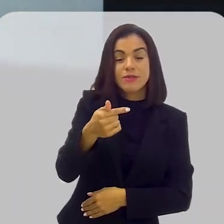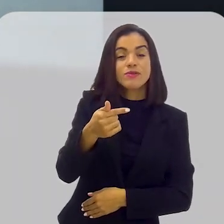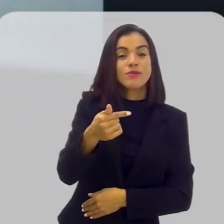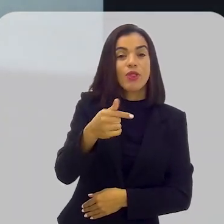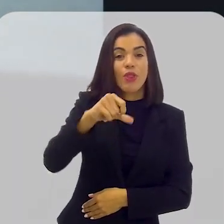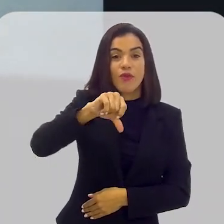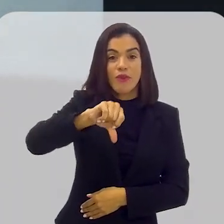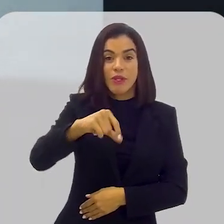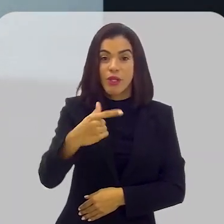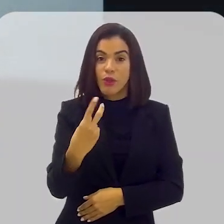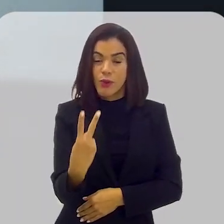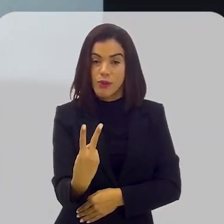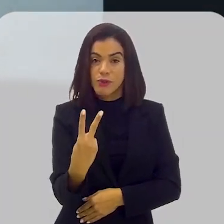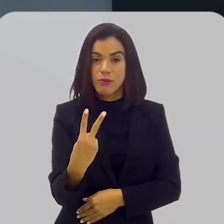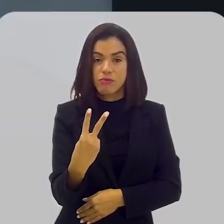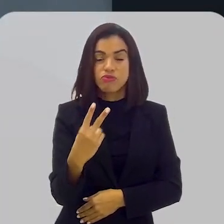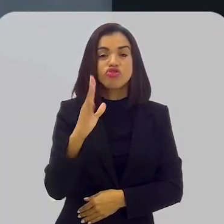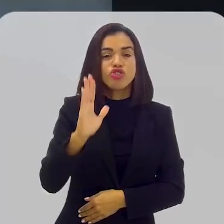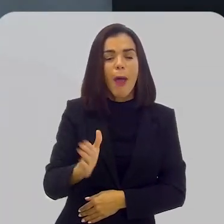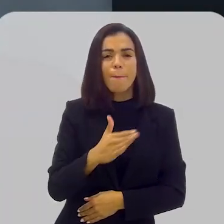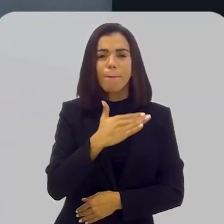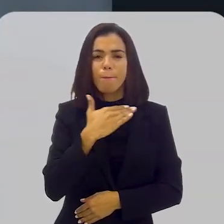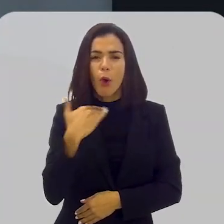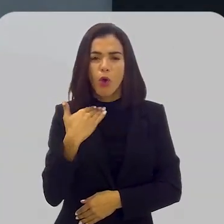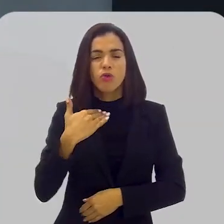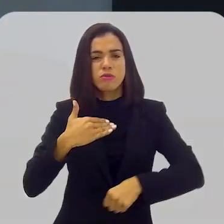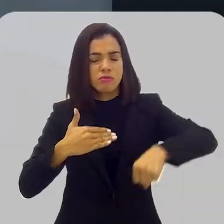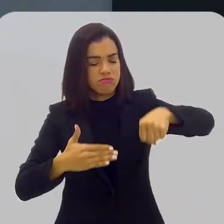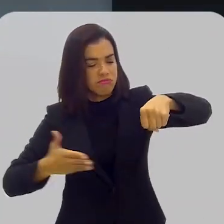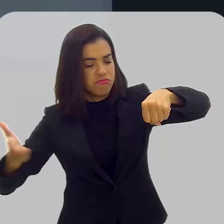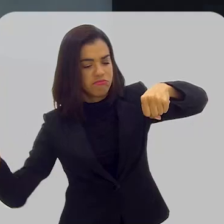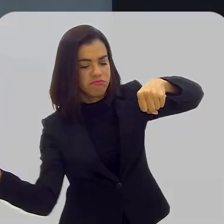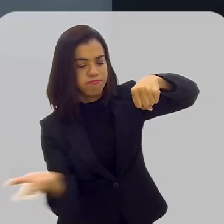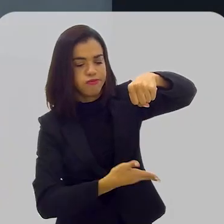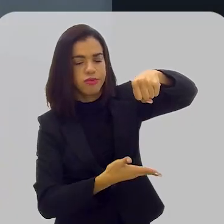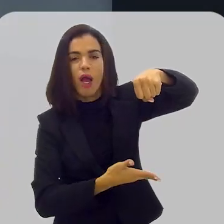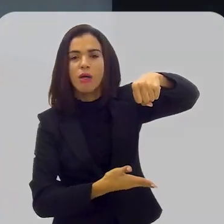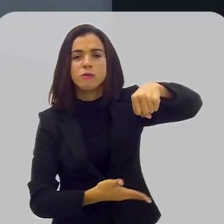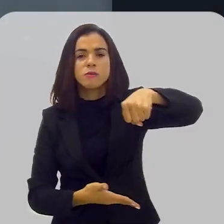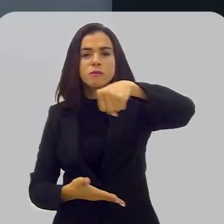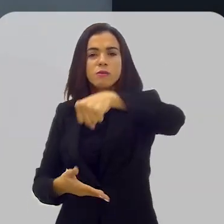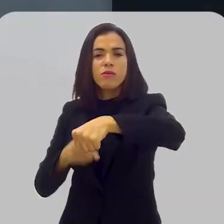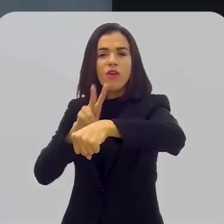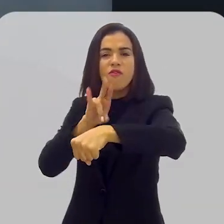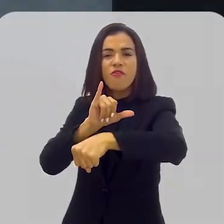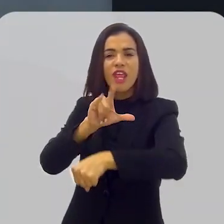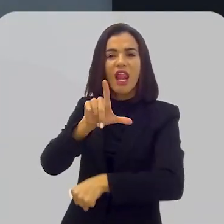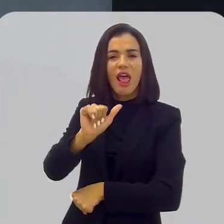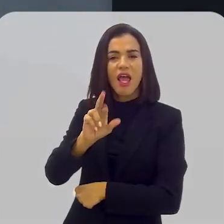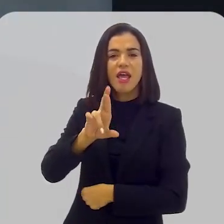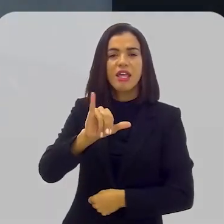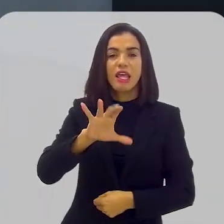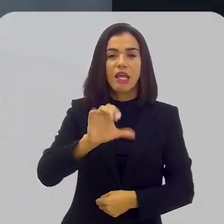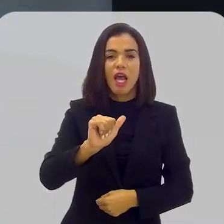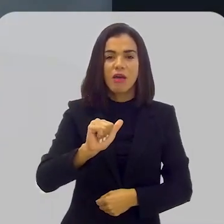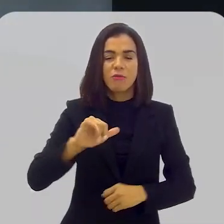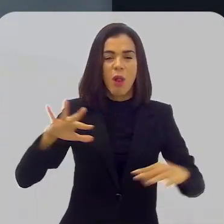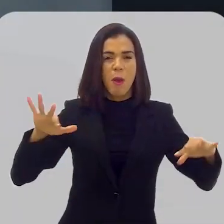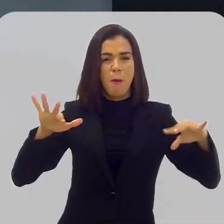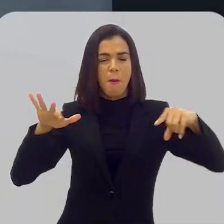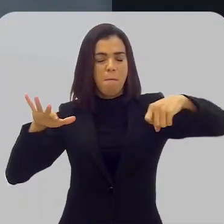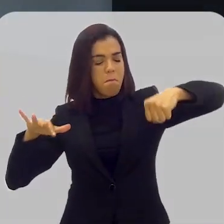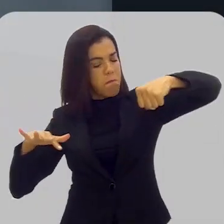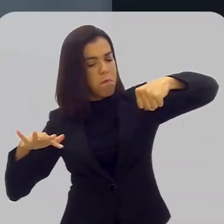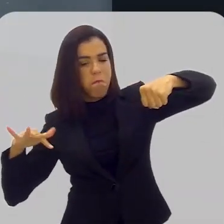1792. E que depois de morto, lhe seja cortada a cabeça e levada a Vila Rica, onde no